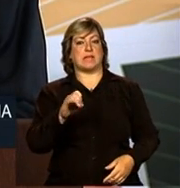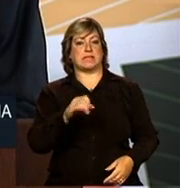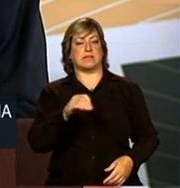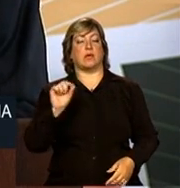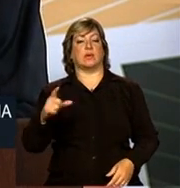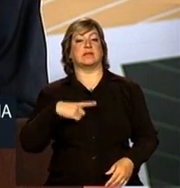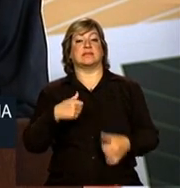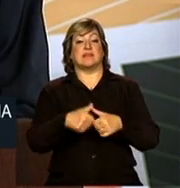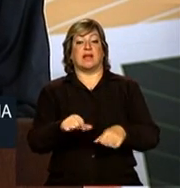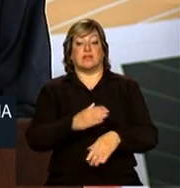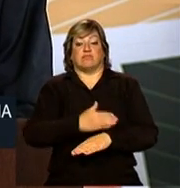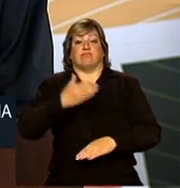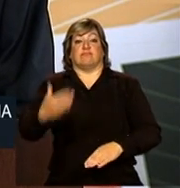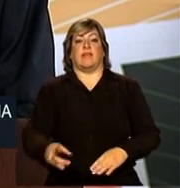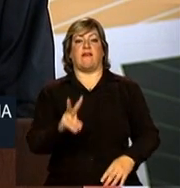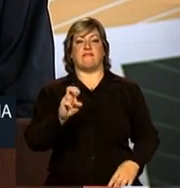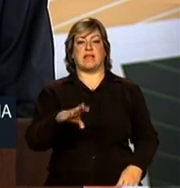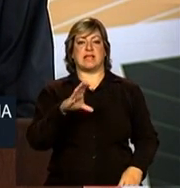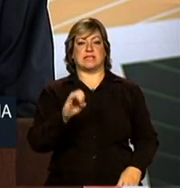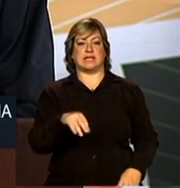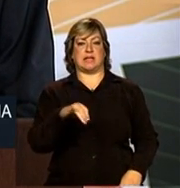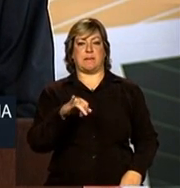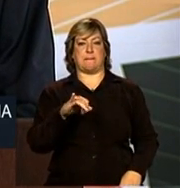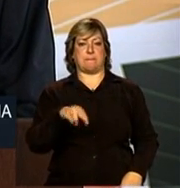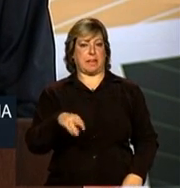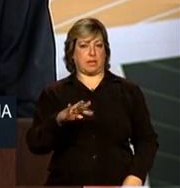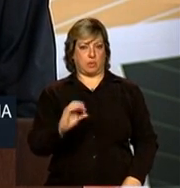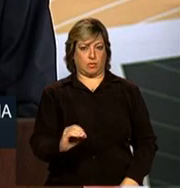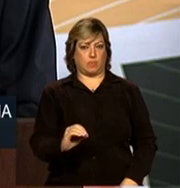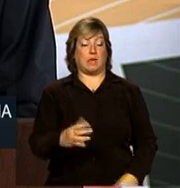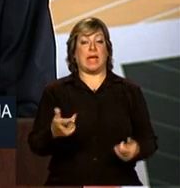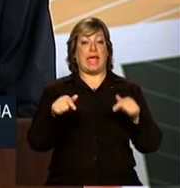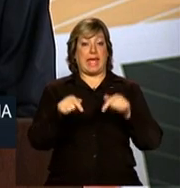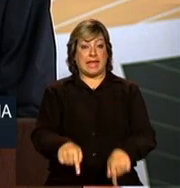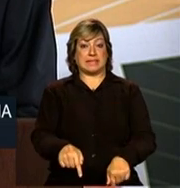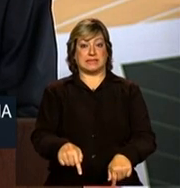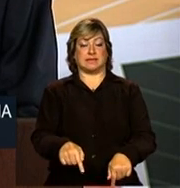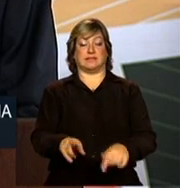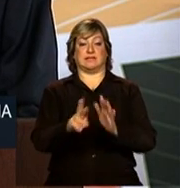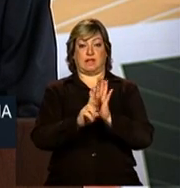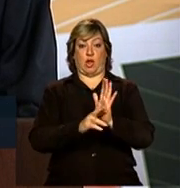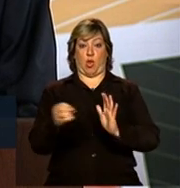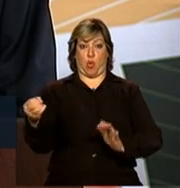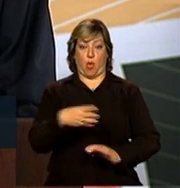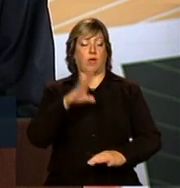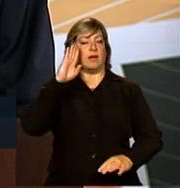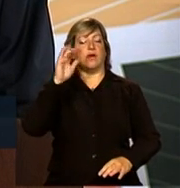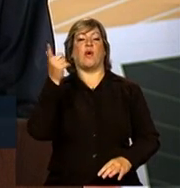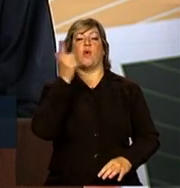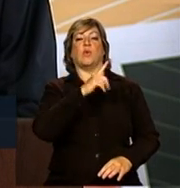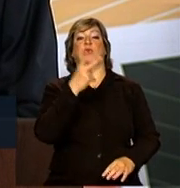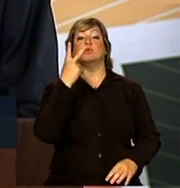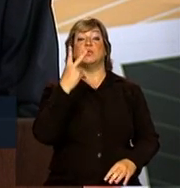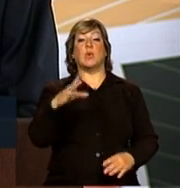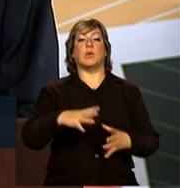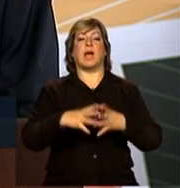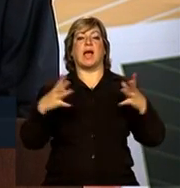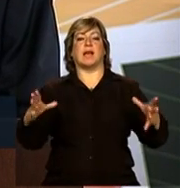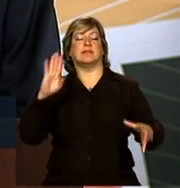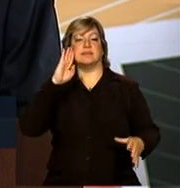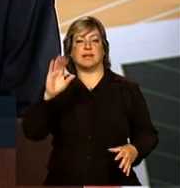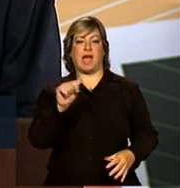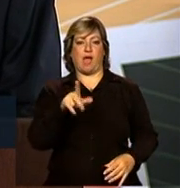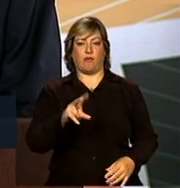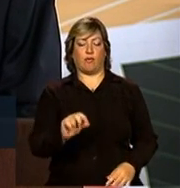estão vencendo. Essa medida atinge dois grandes objetivos, assegura